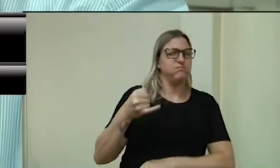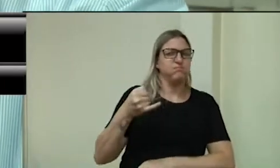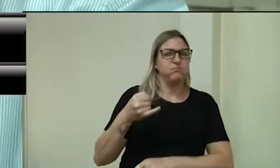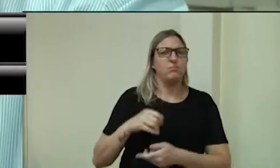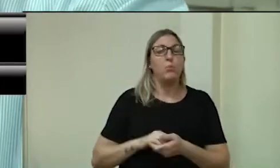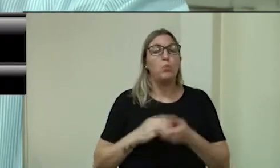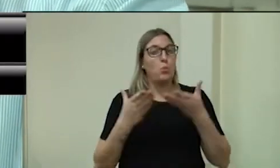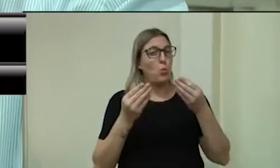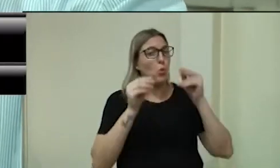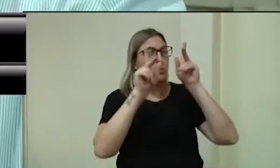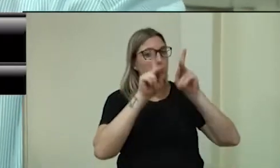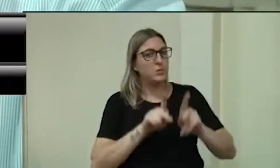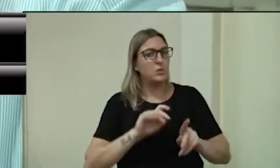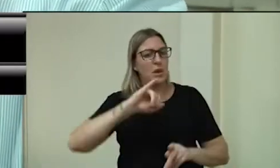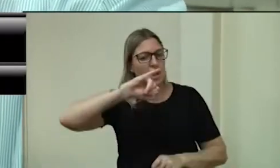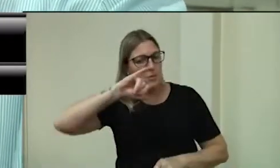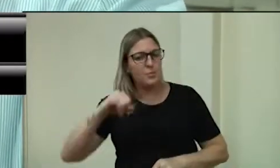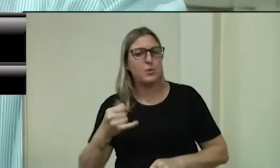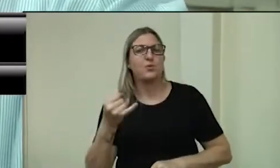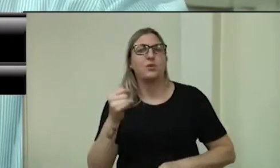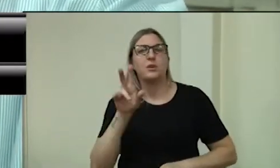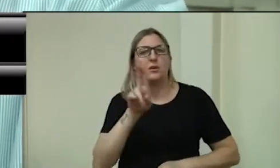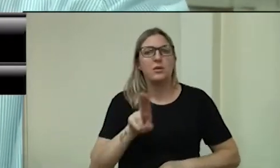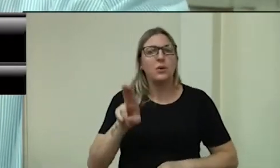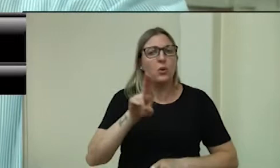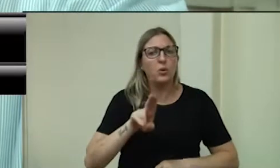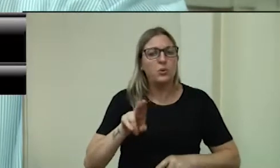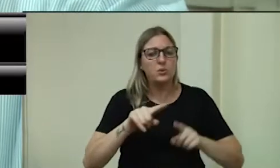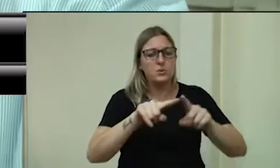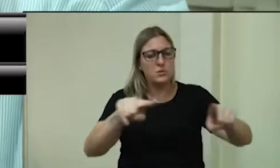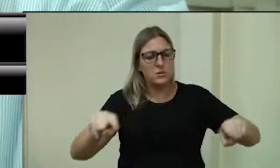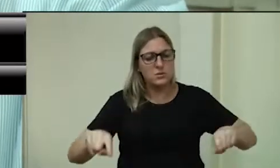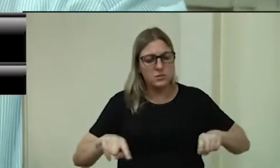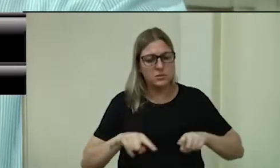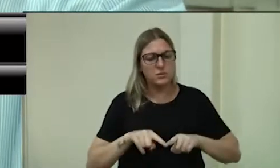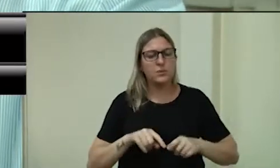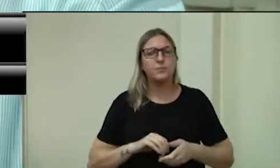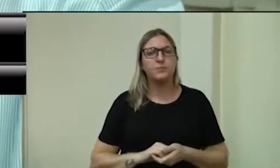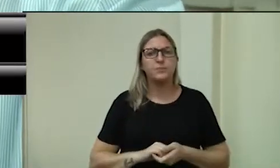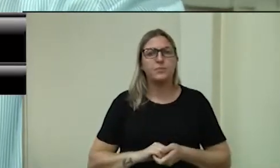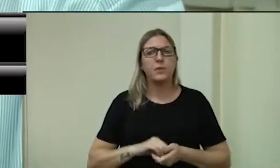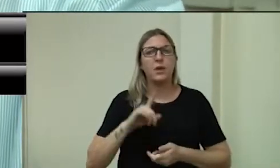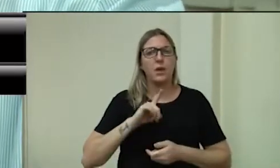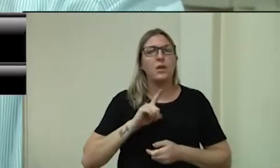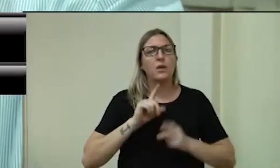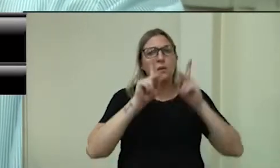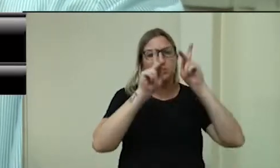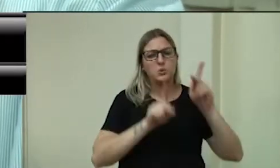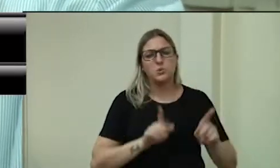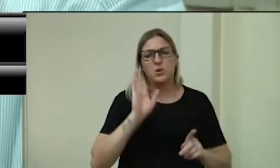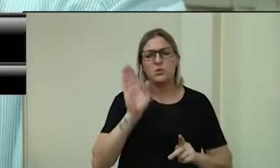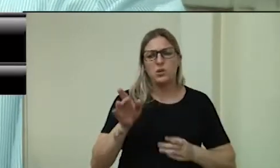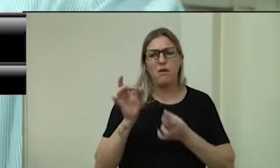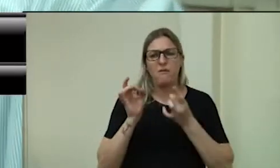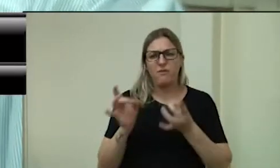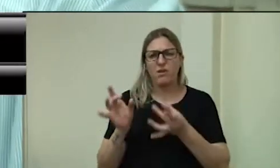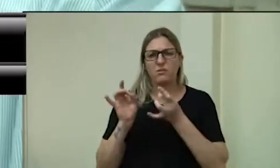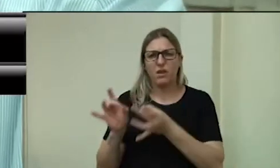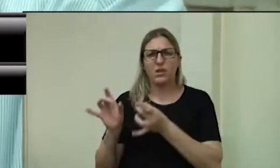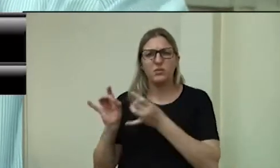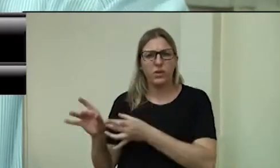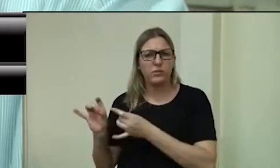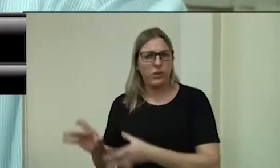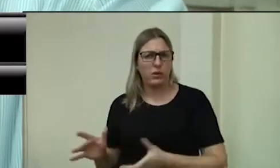terrenos e ficou... Tem gente que pode vender o 4, 5 vezes já. Então, na verdade, esse